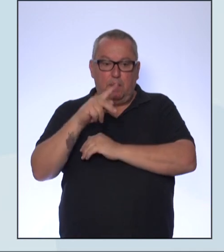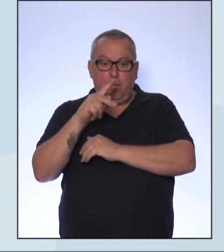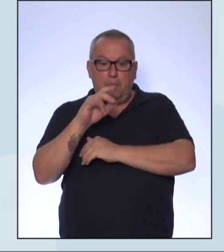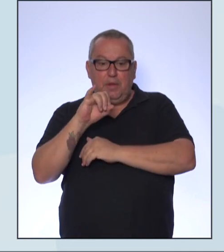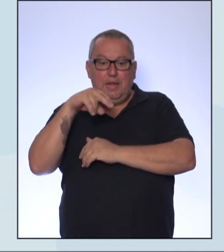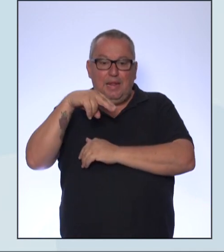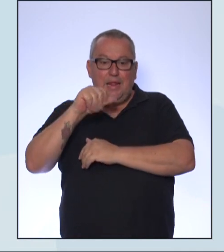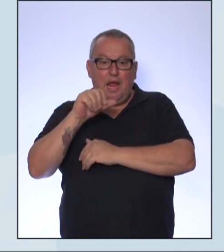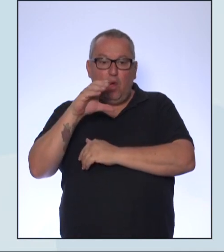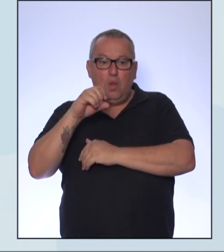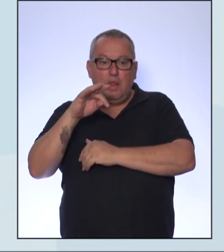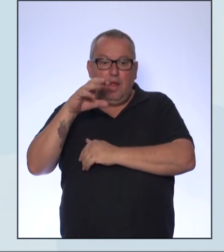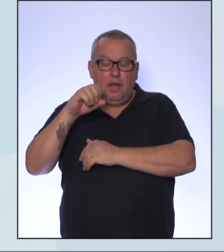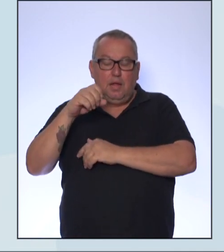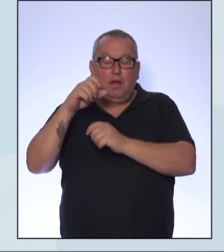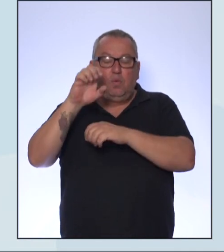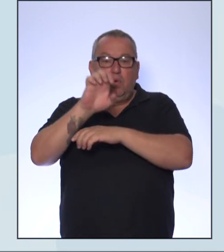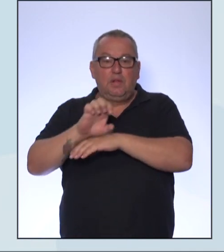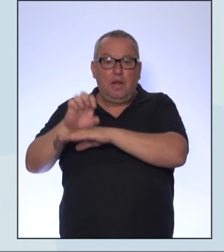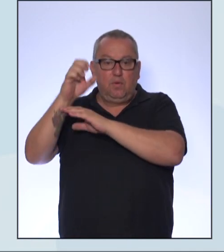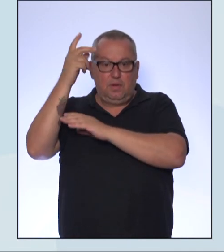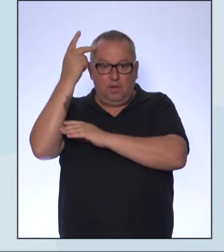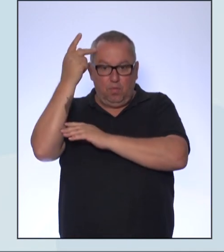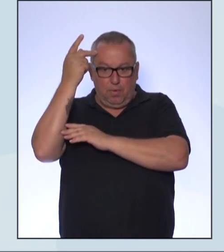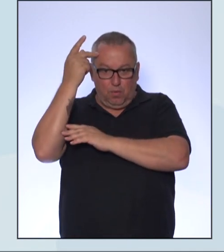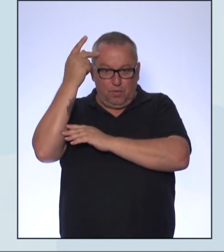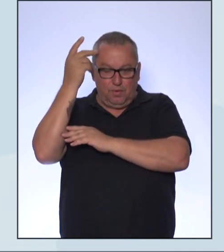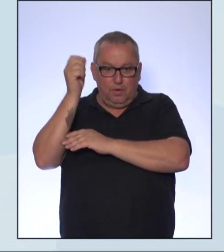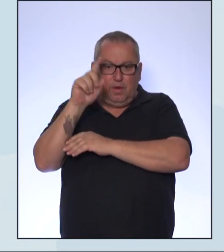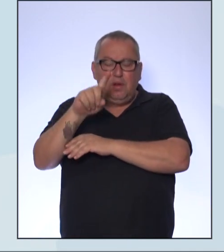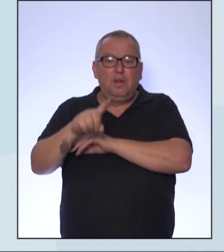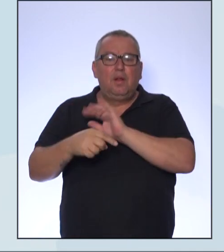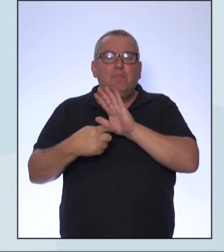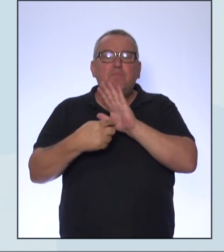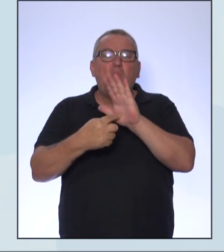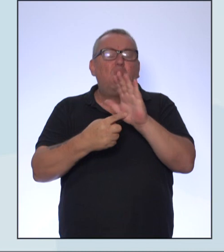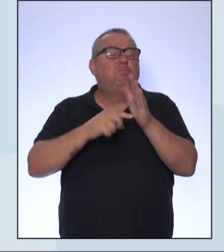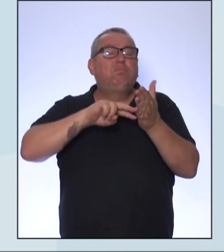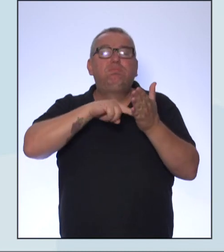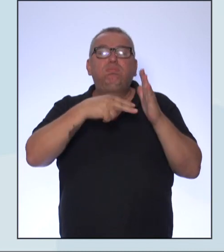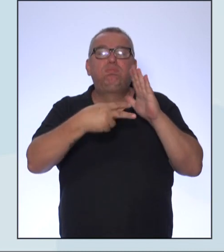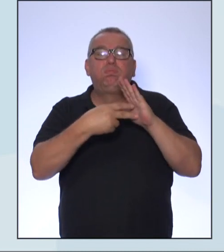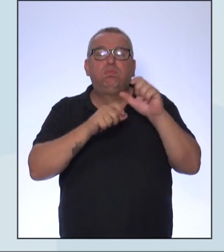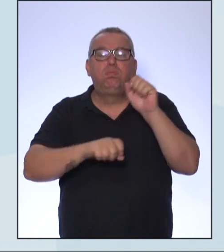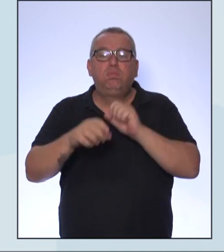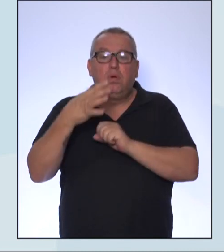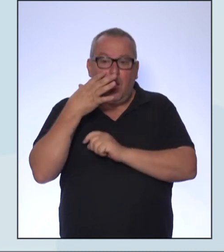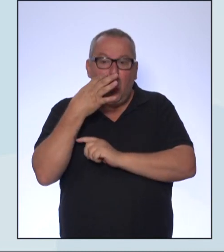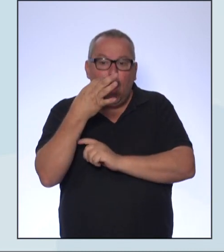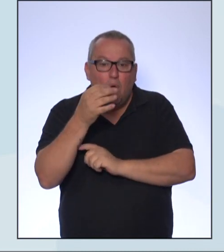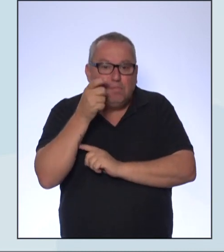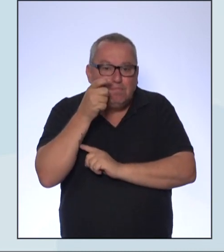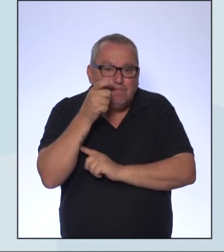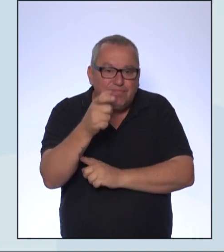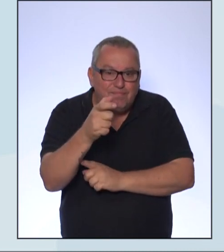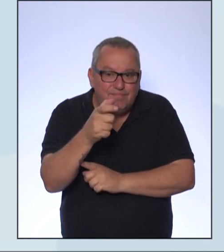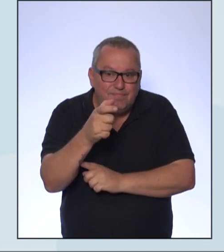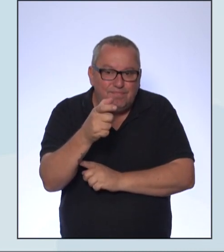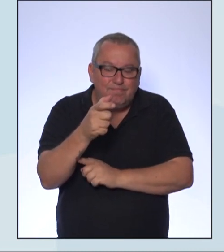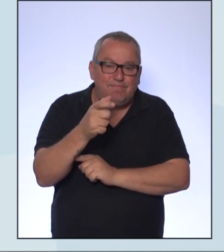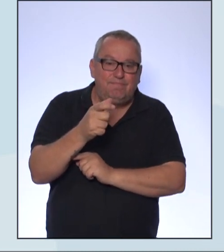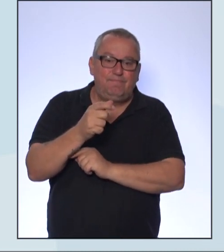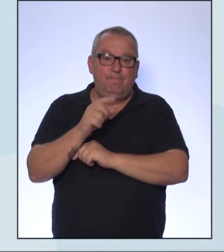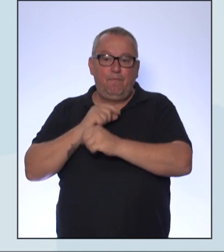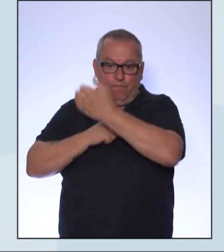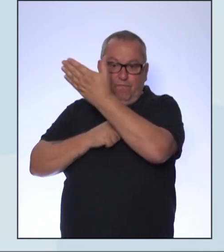estado de São Paulo. E o que ela simboliza? Então, continuem a observação. Em linhas gerais,